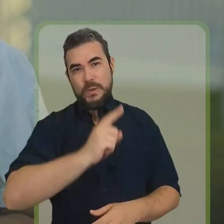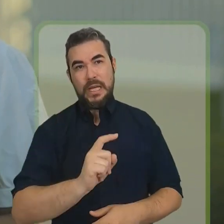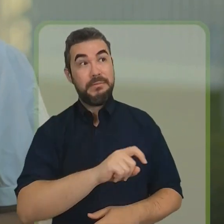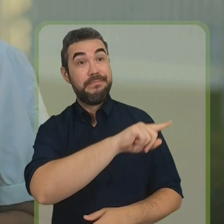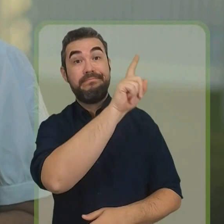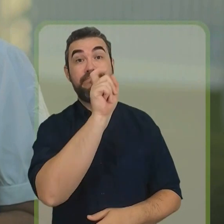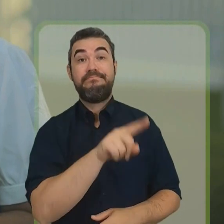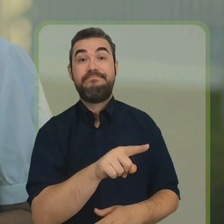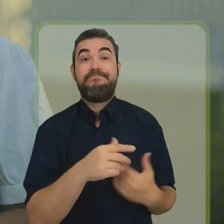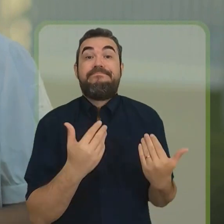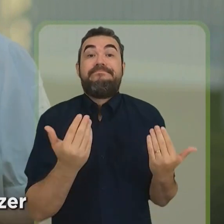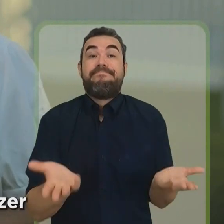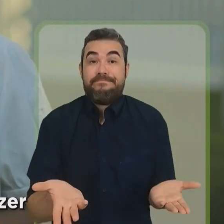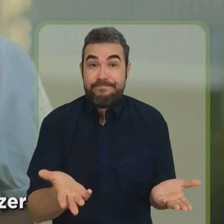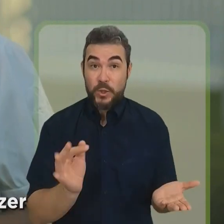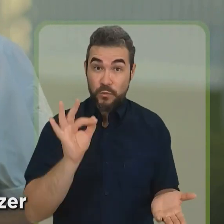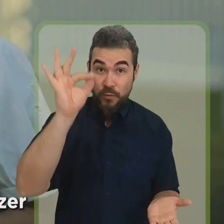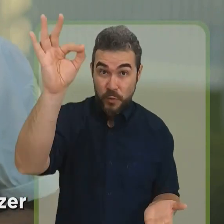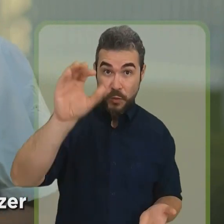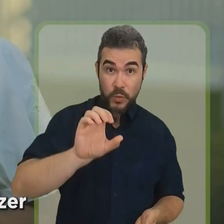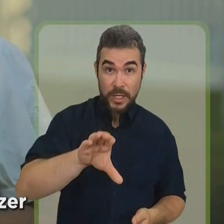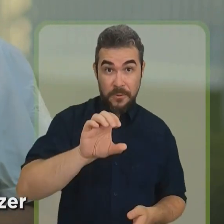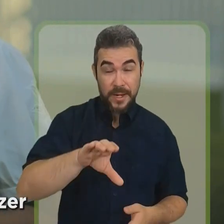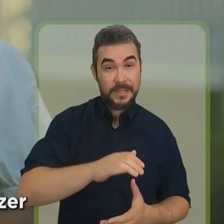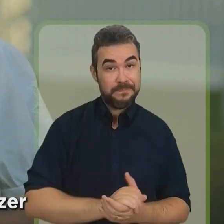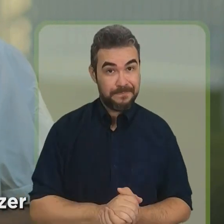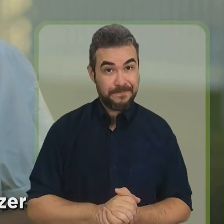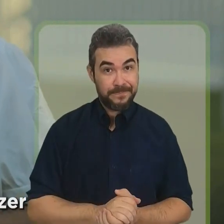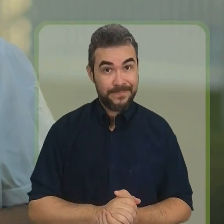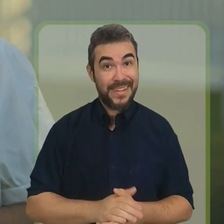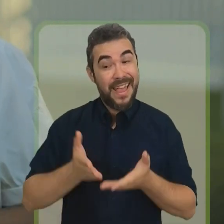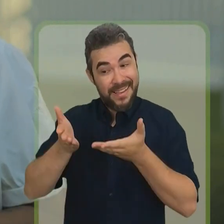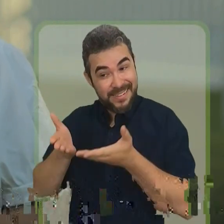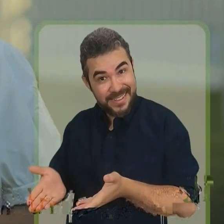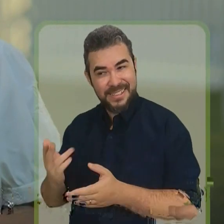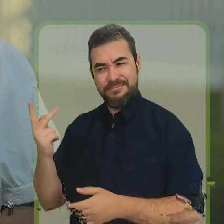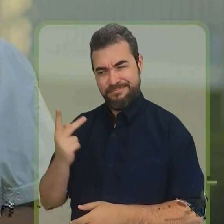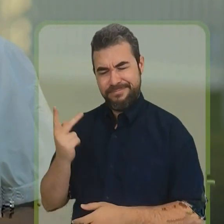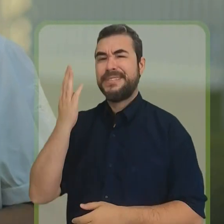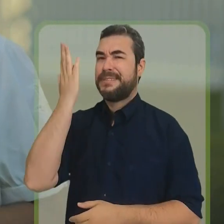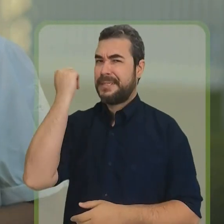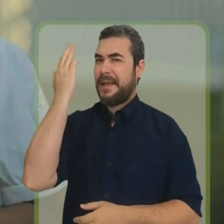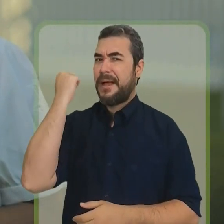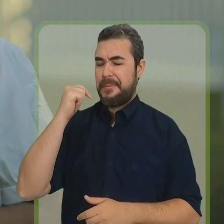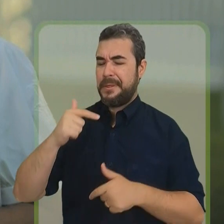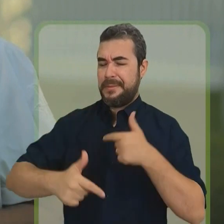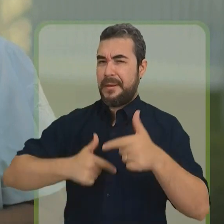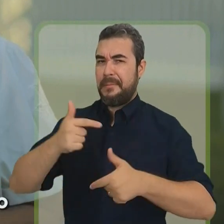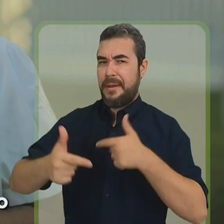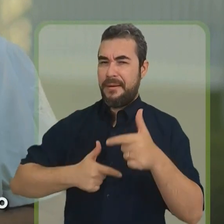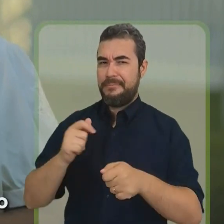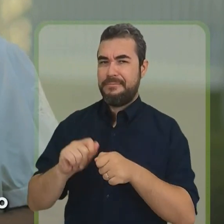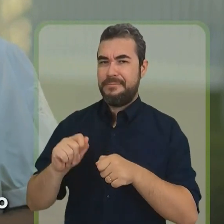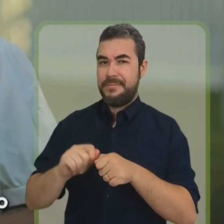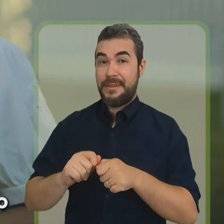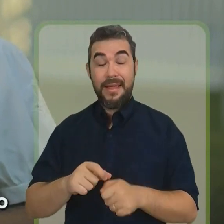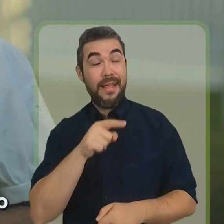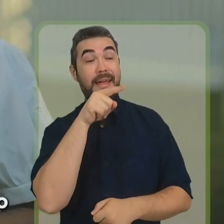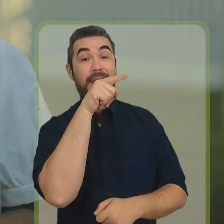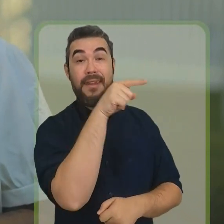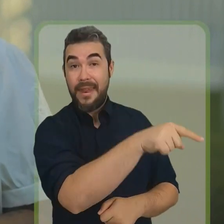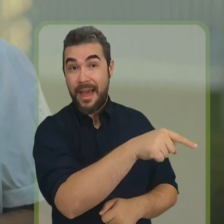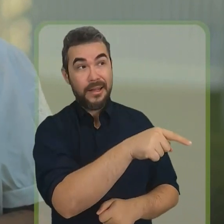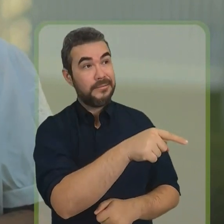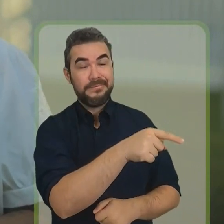município do Ceará. Aqui, a gente tem quem sabe fazer. E já mostrou isso. E do lado de lá, a continuidade de uma